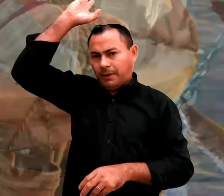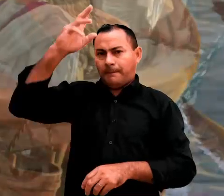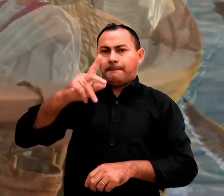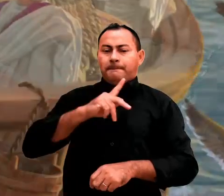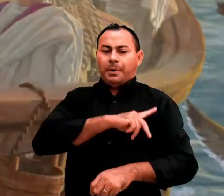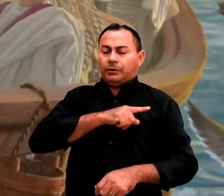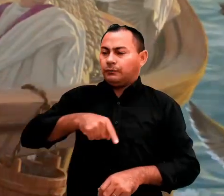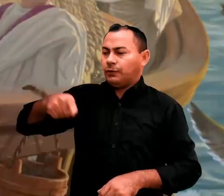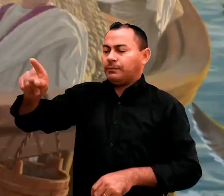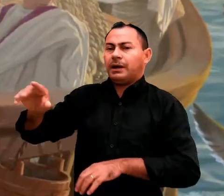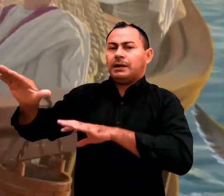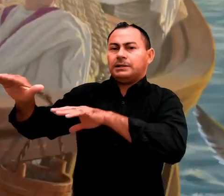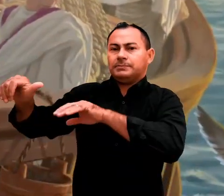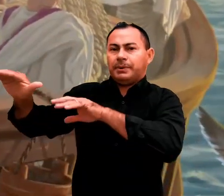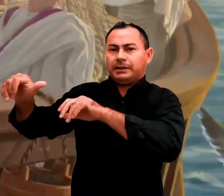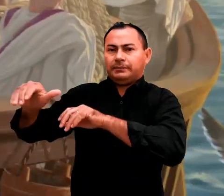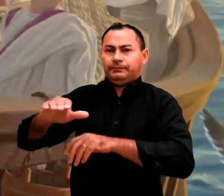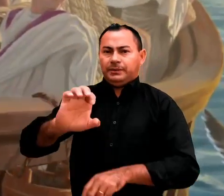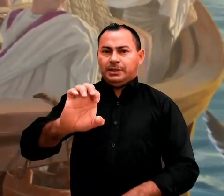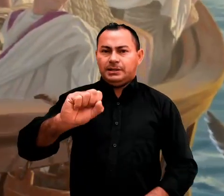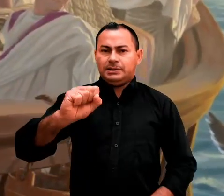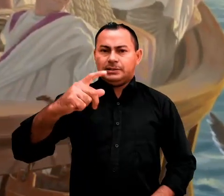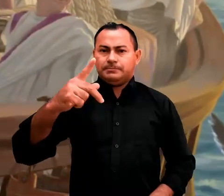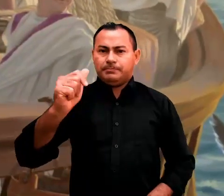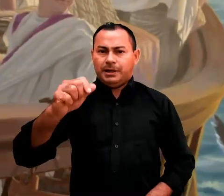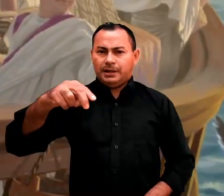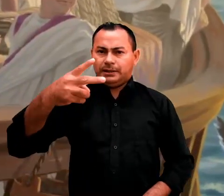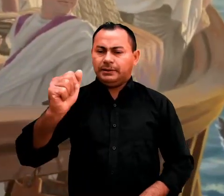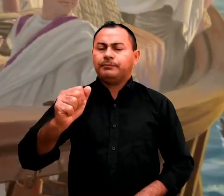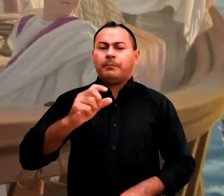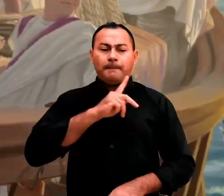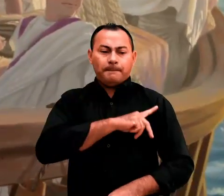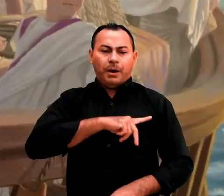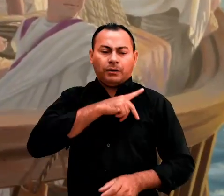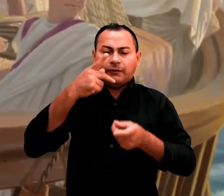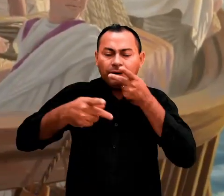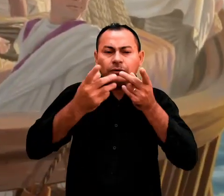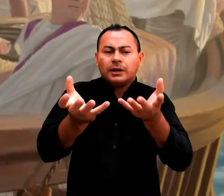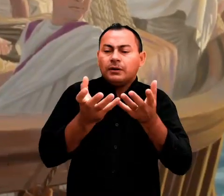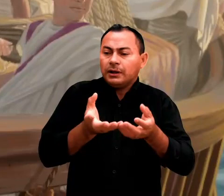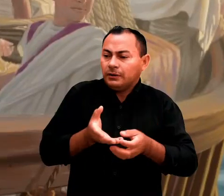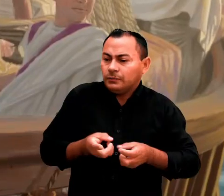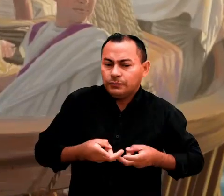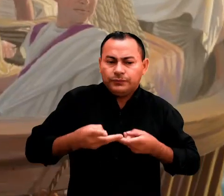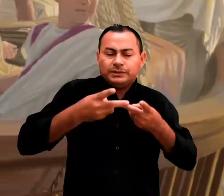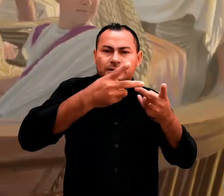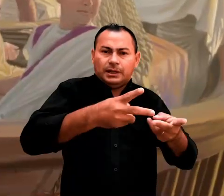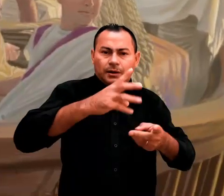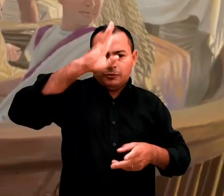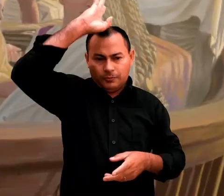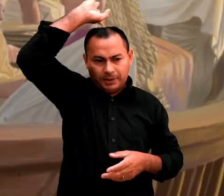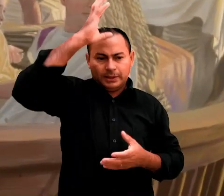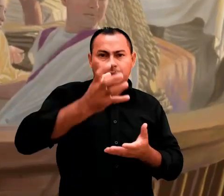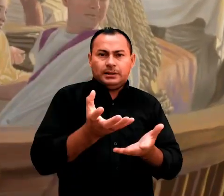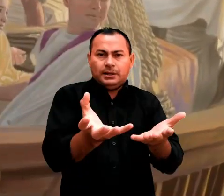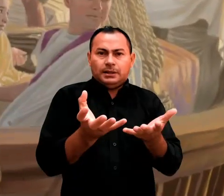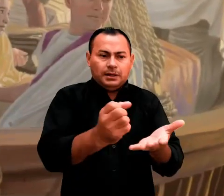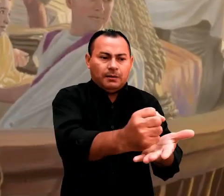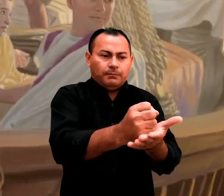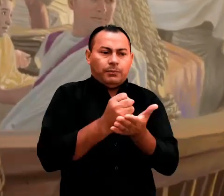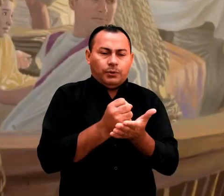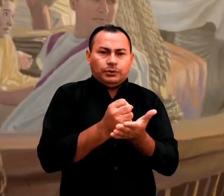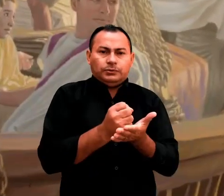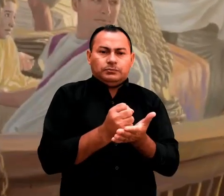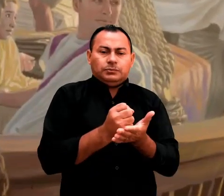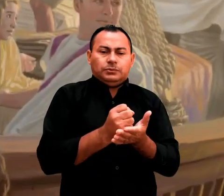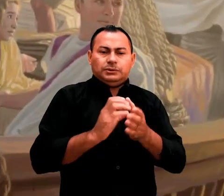seguiu para a Espanha. Ele afirmou que queria visitar Roma e levantar apoio dos irmãos romanos para o seu trabalho